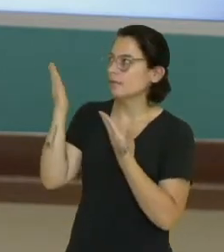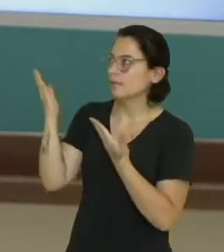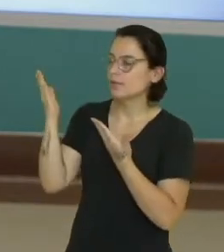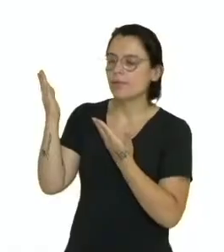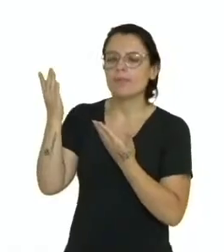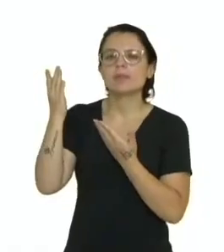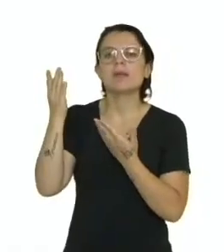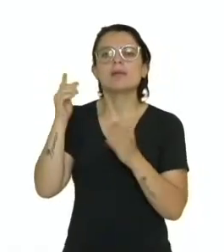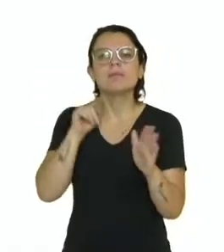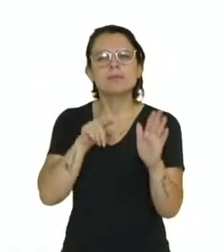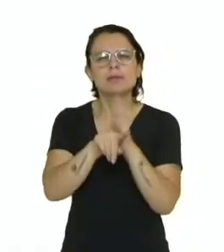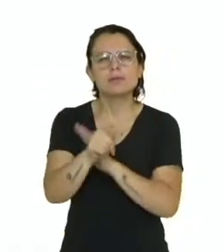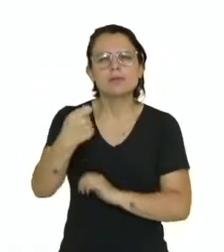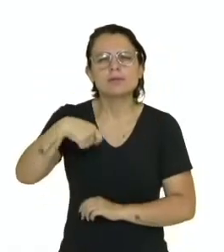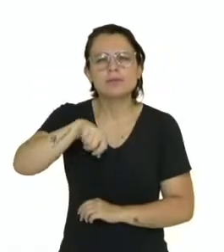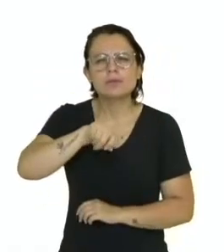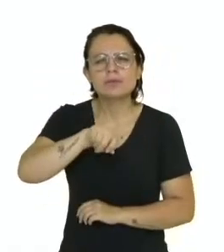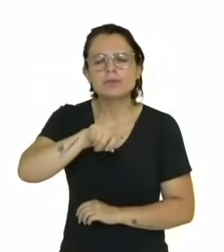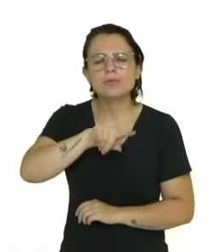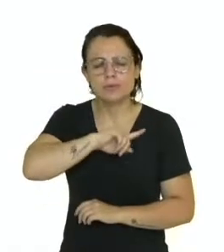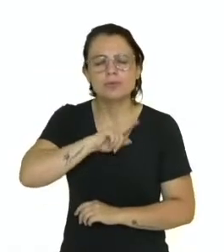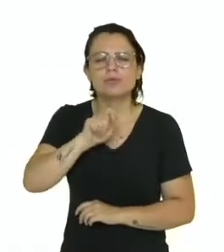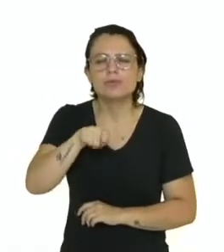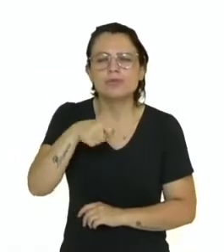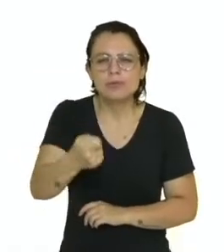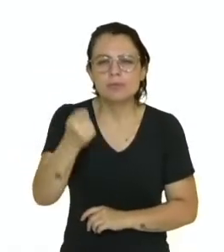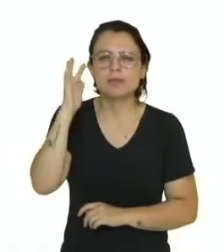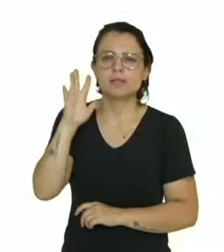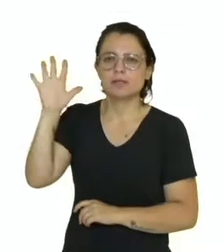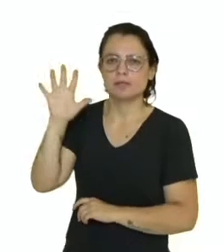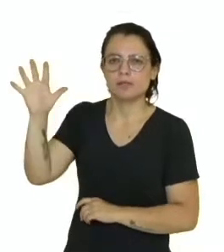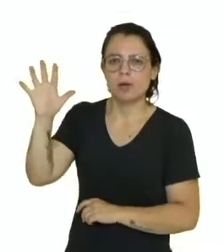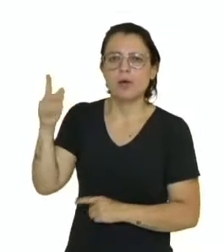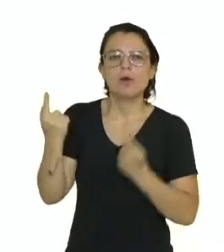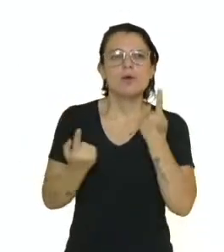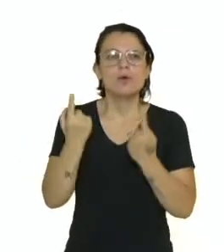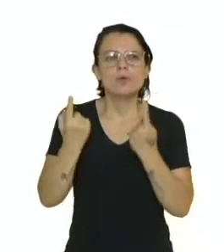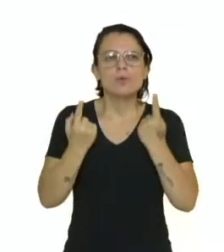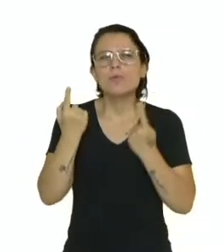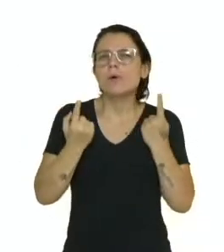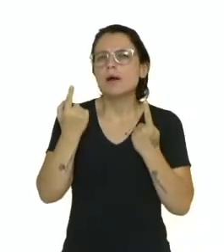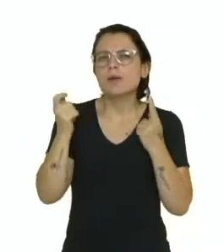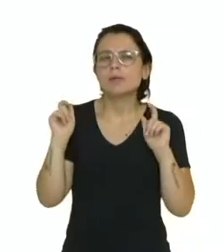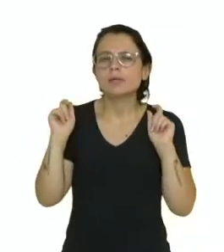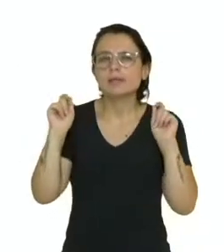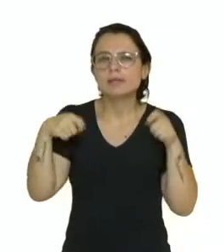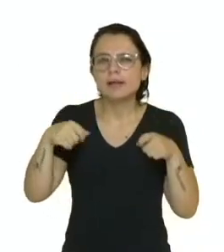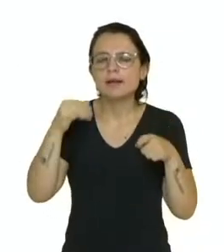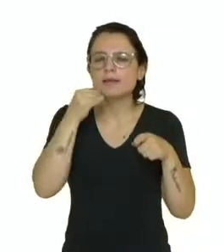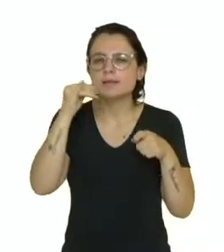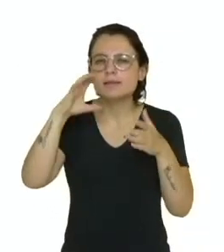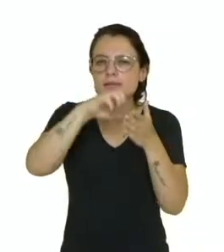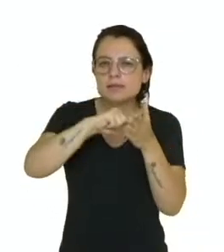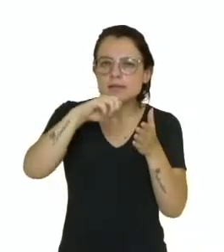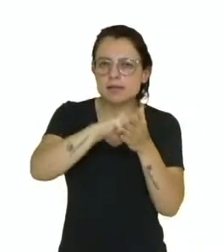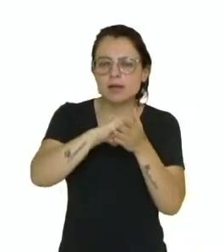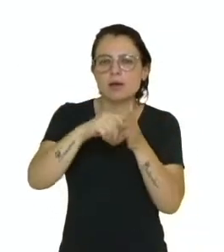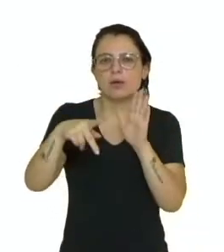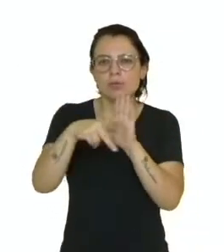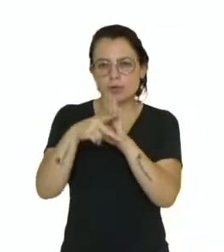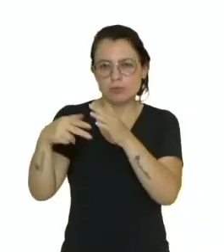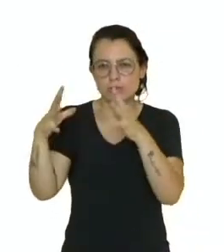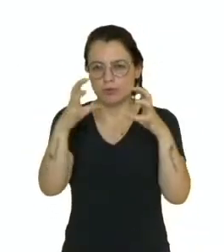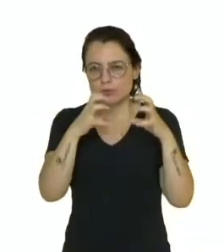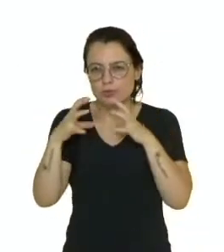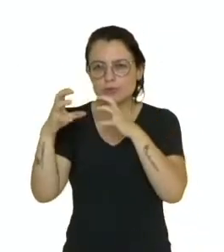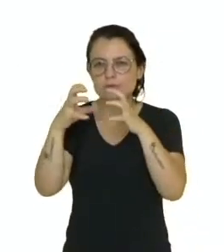nossa reflexão. Vocês sabem quais são os recursos naturais e energéticos, então, que provocam conflitos armados no mundo? A sua